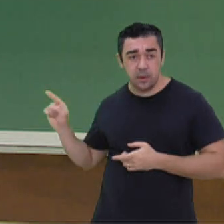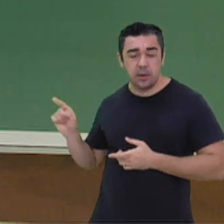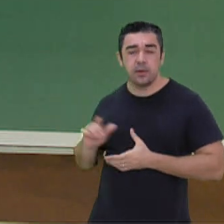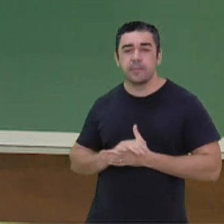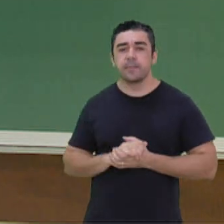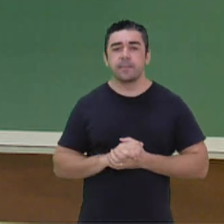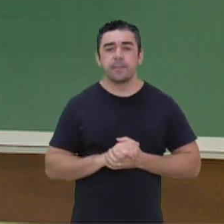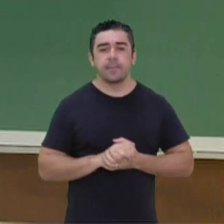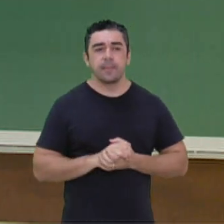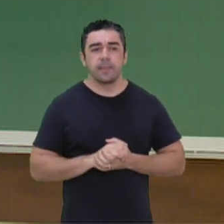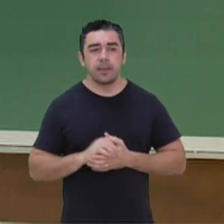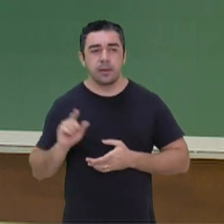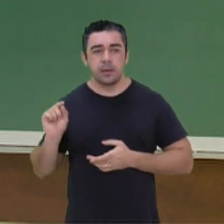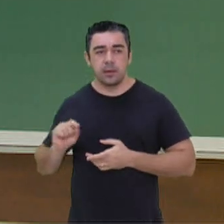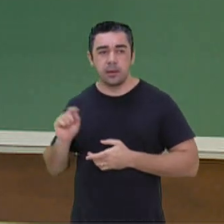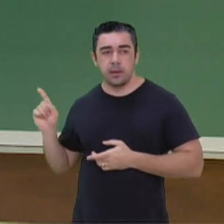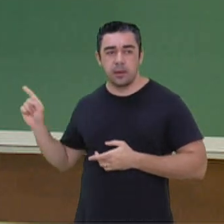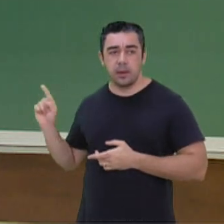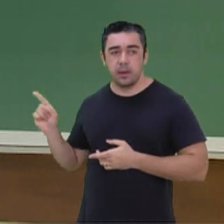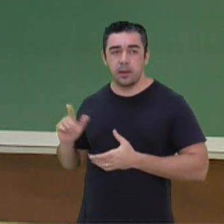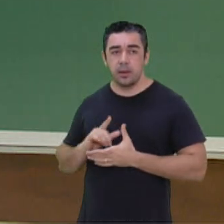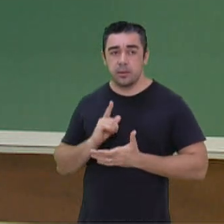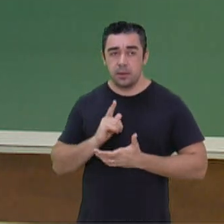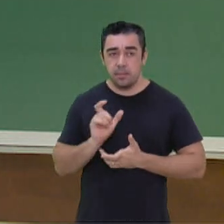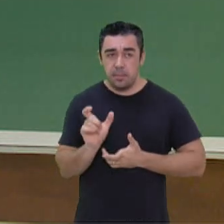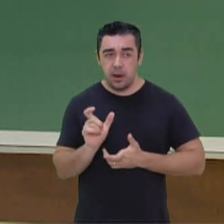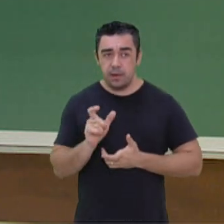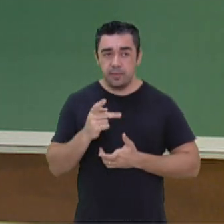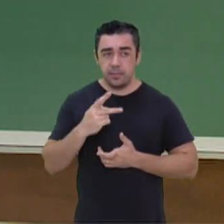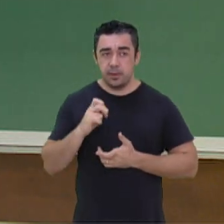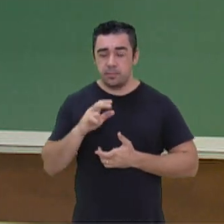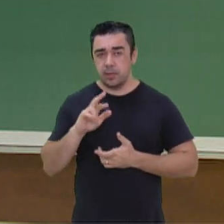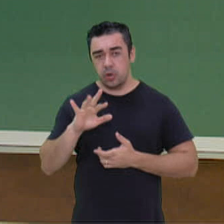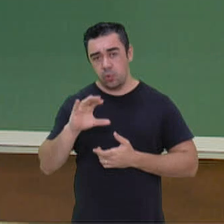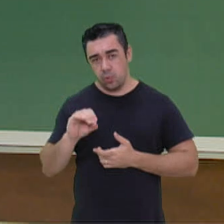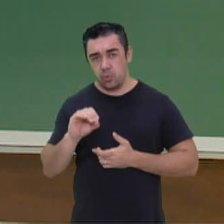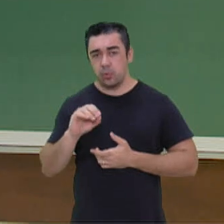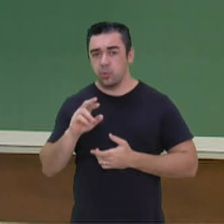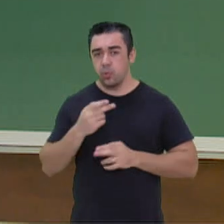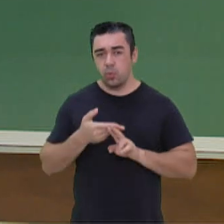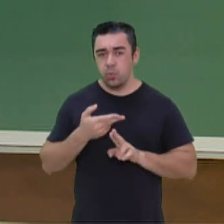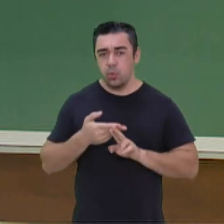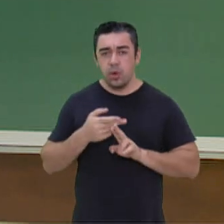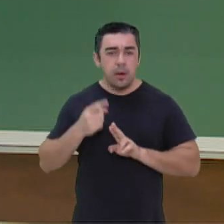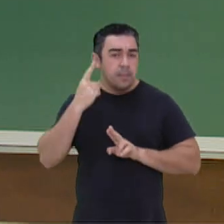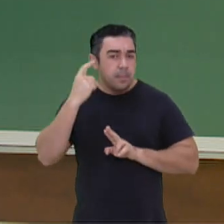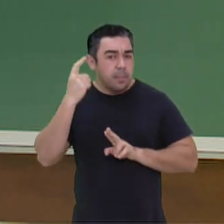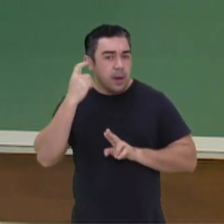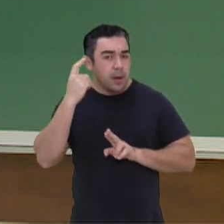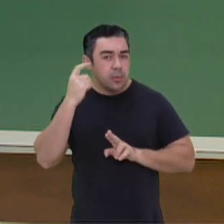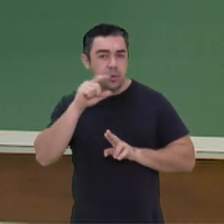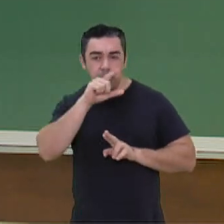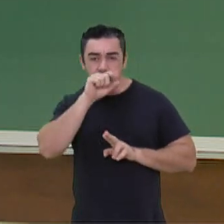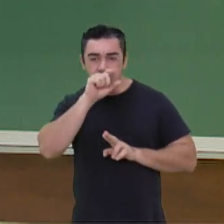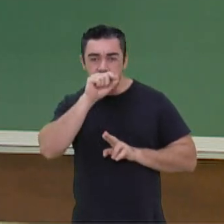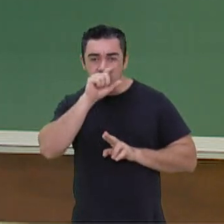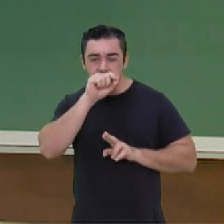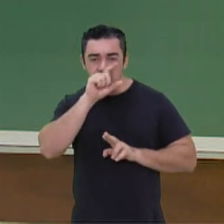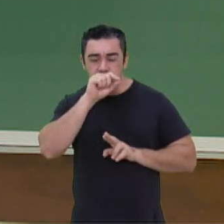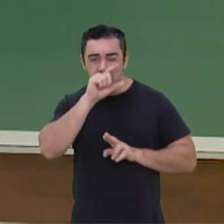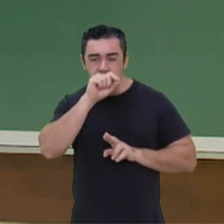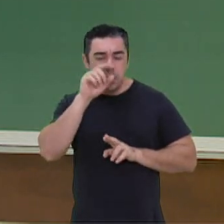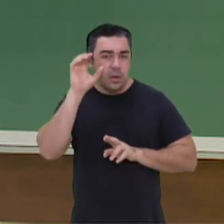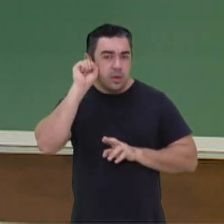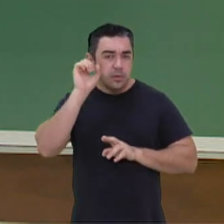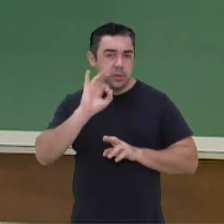é o pepilo, que a gente quase não utiliza. É o que? Barulho das aves. Então, sempre lá